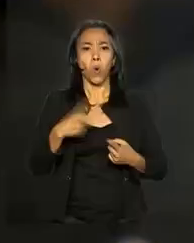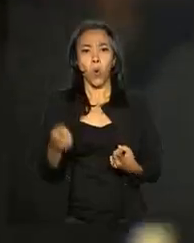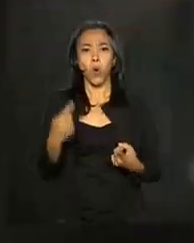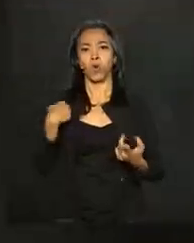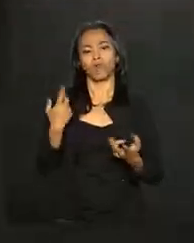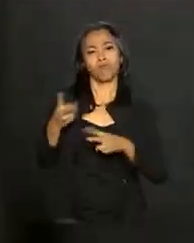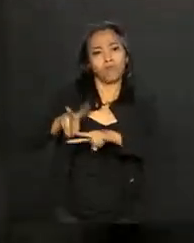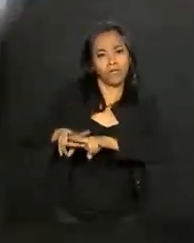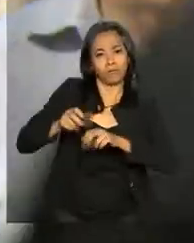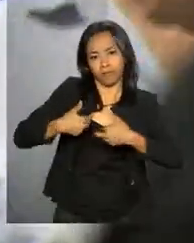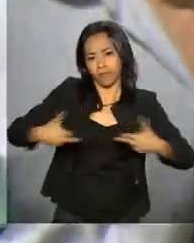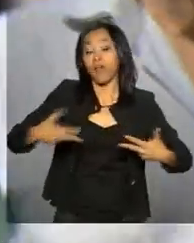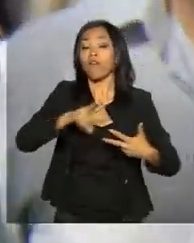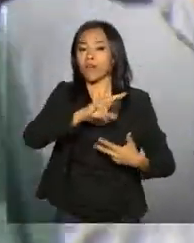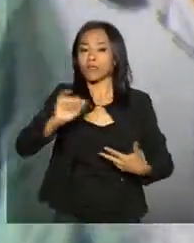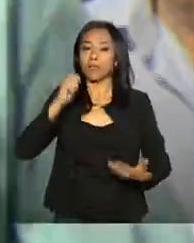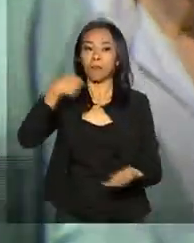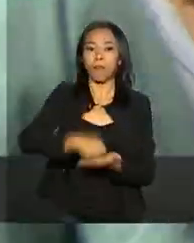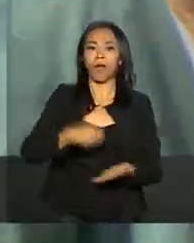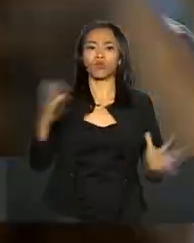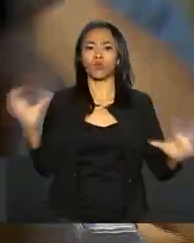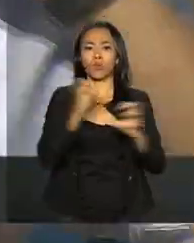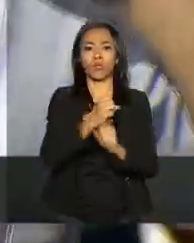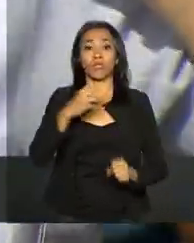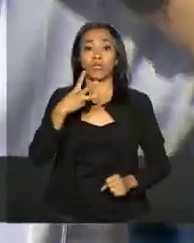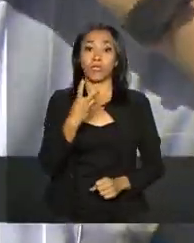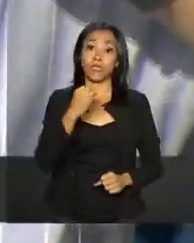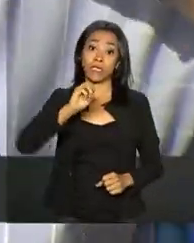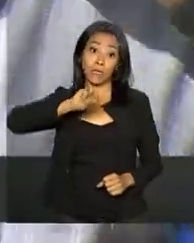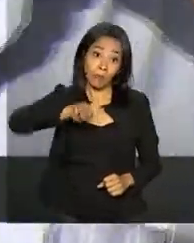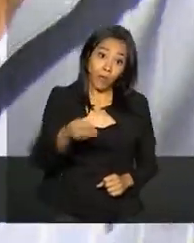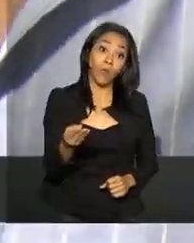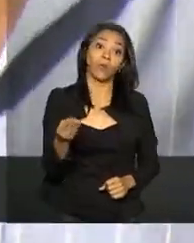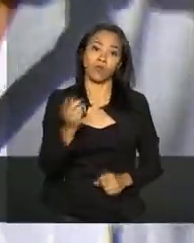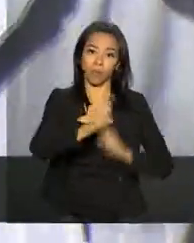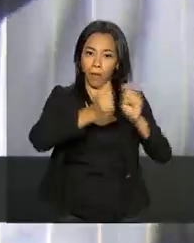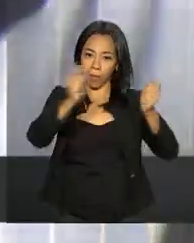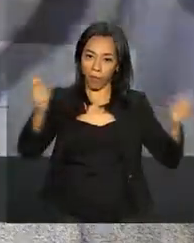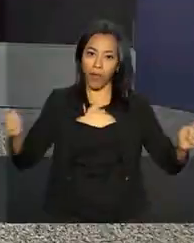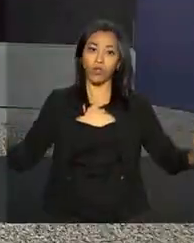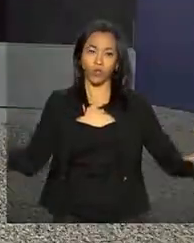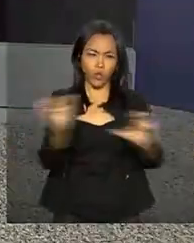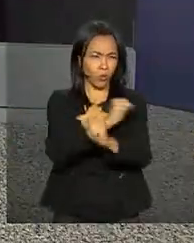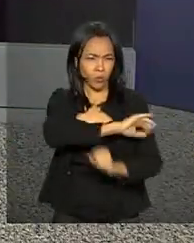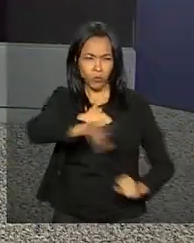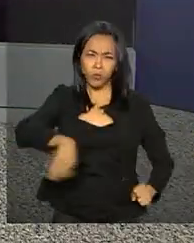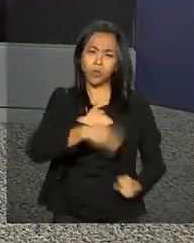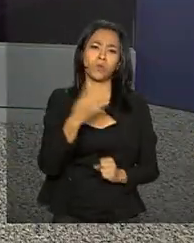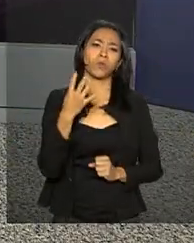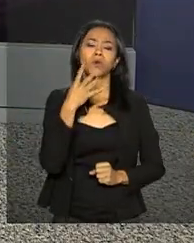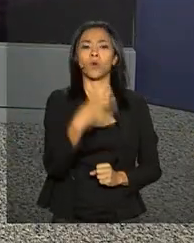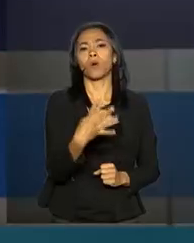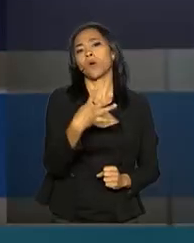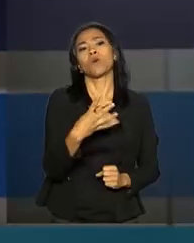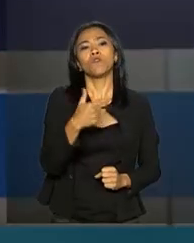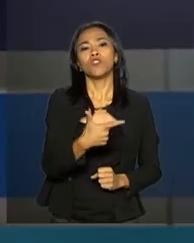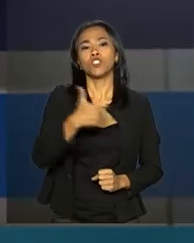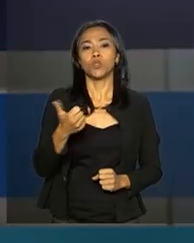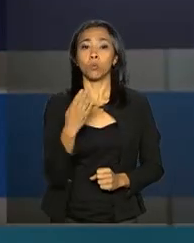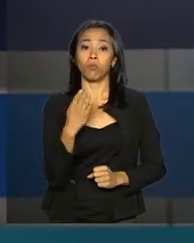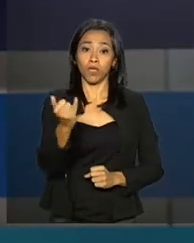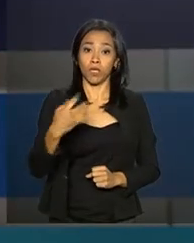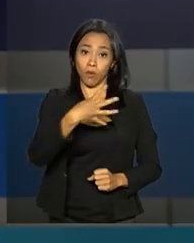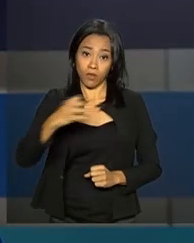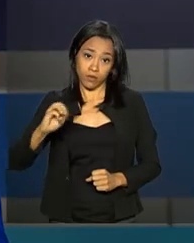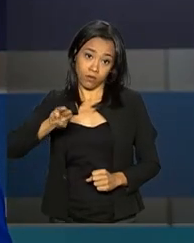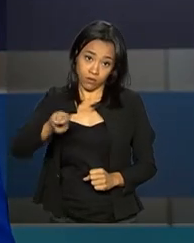milhões de abonos vão ser pagos. Um total de R$ 21,4 bilhões. E nesta